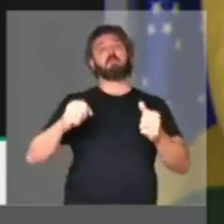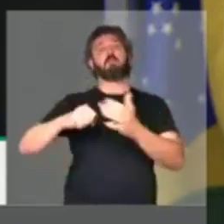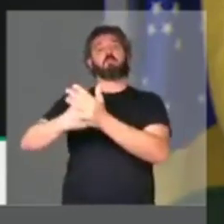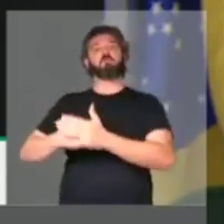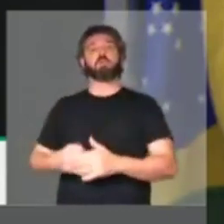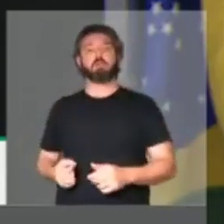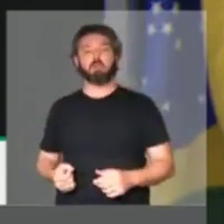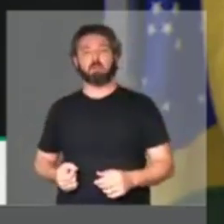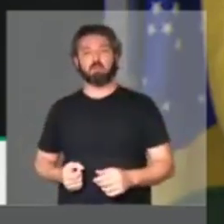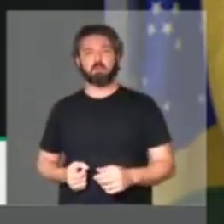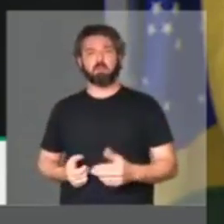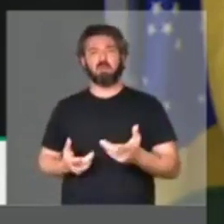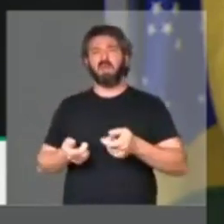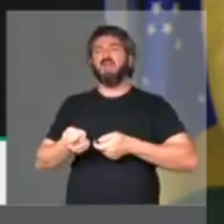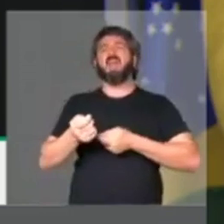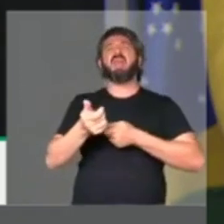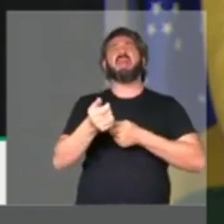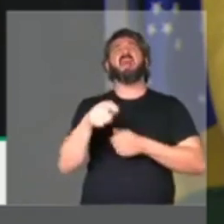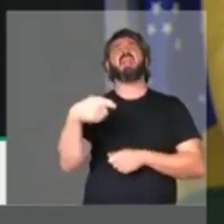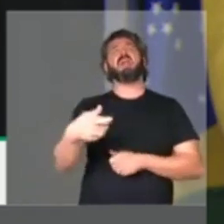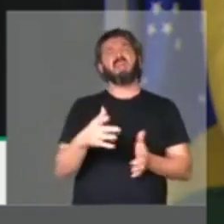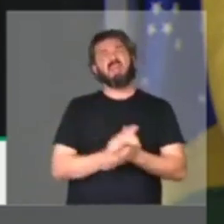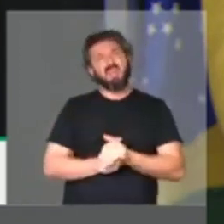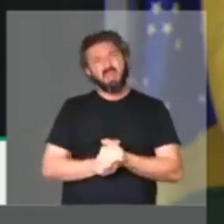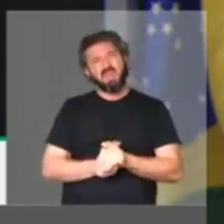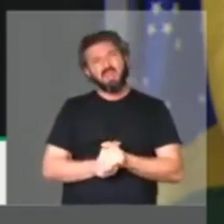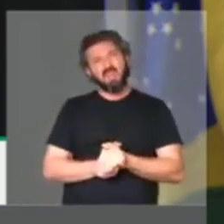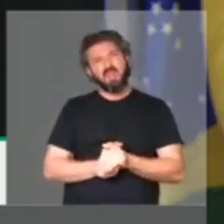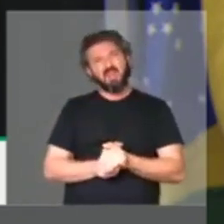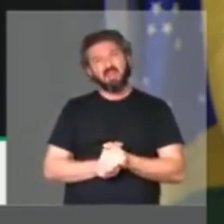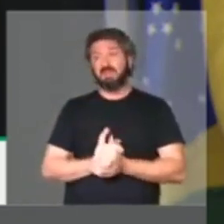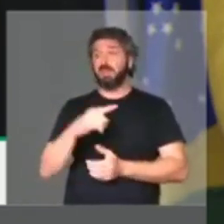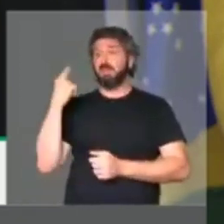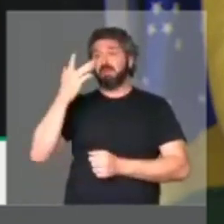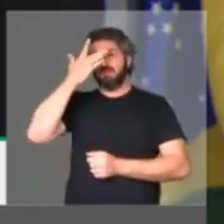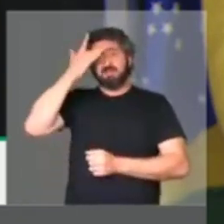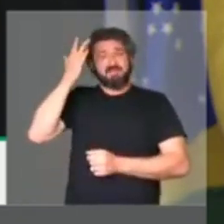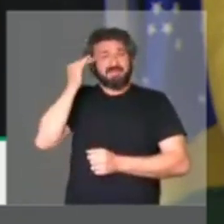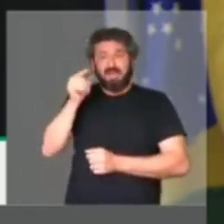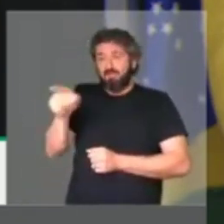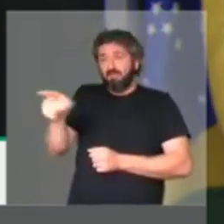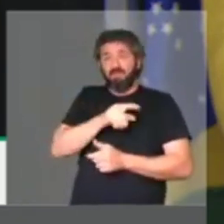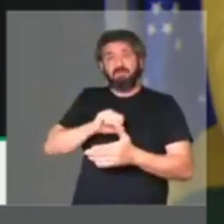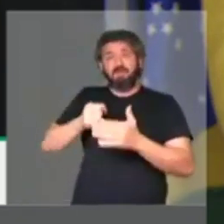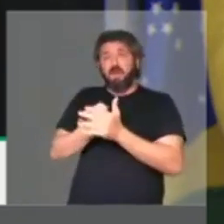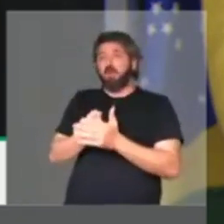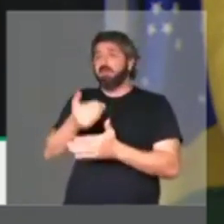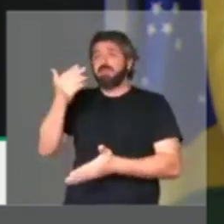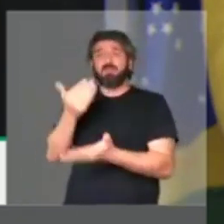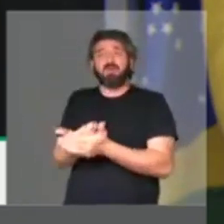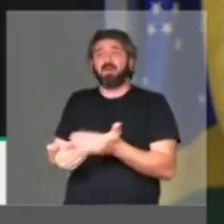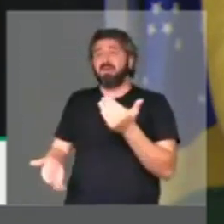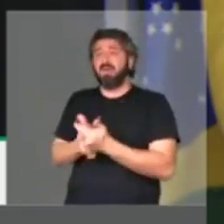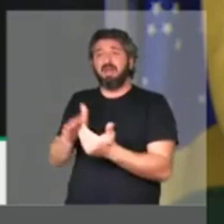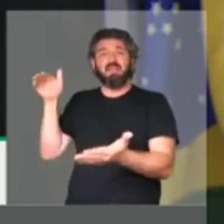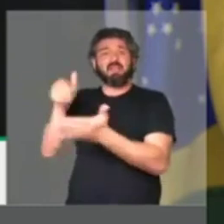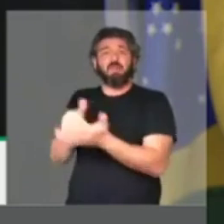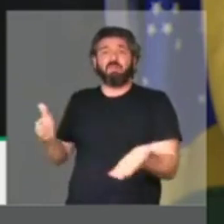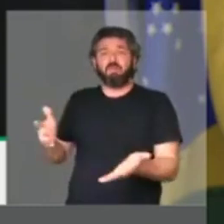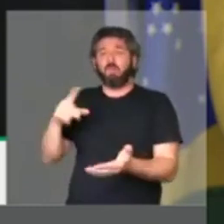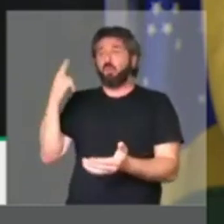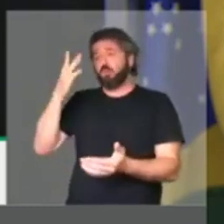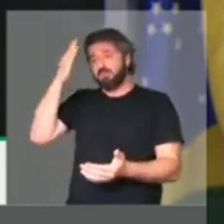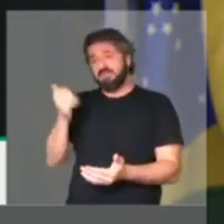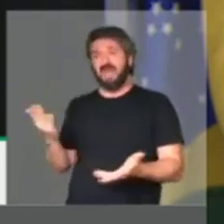obstruir. Vocês querem enganar a quem? Todo mundo já sabe que vocês iriam obstruir a reforma previdenciária até o final, na